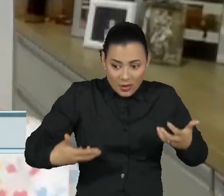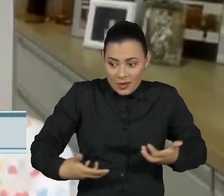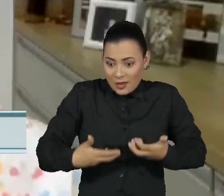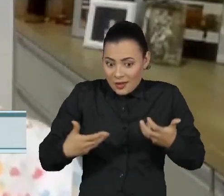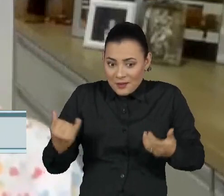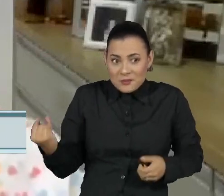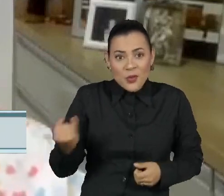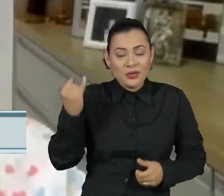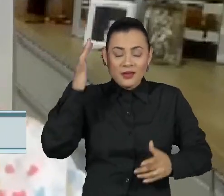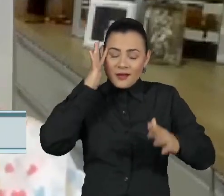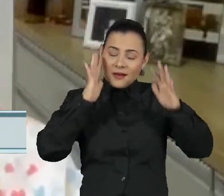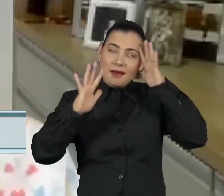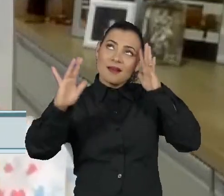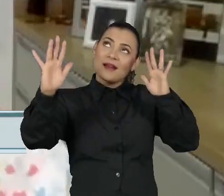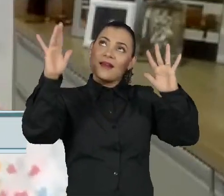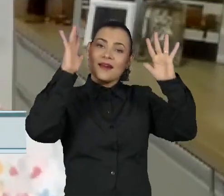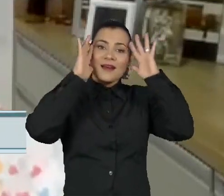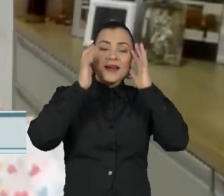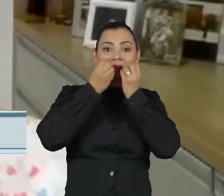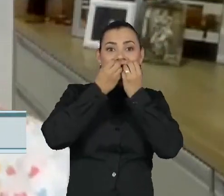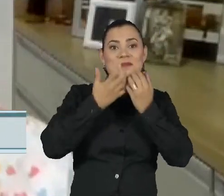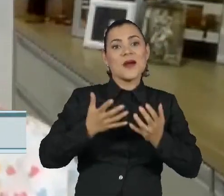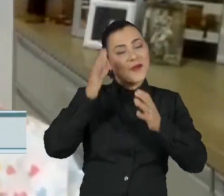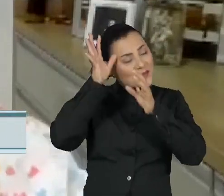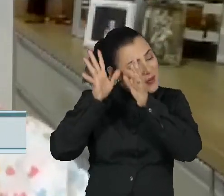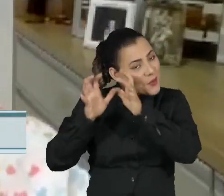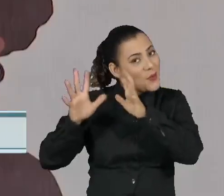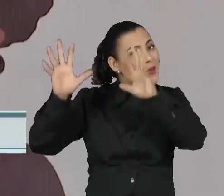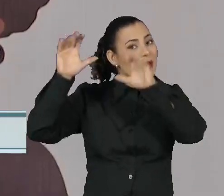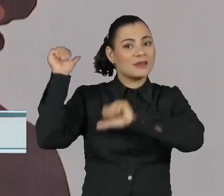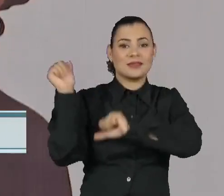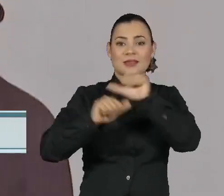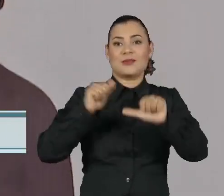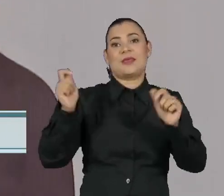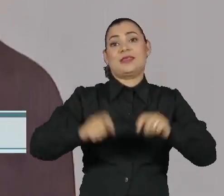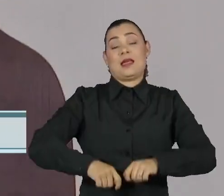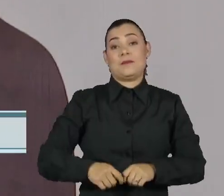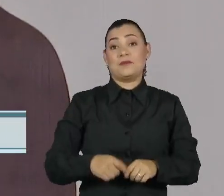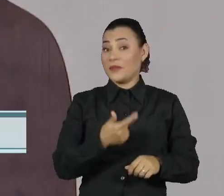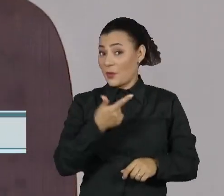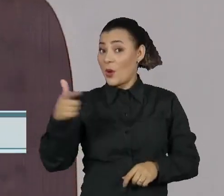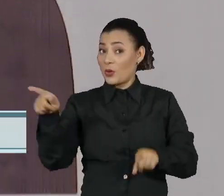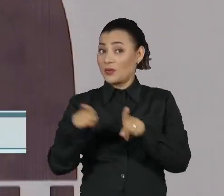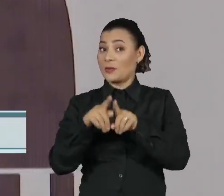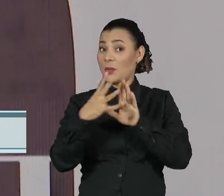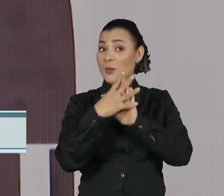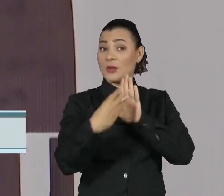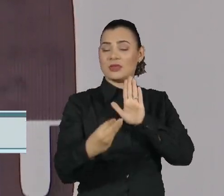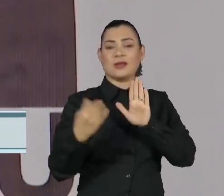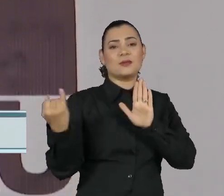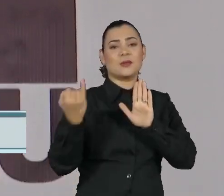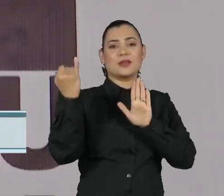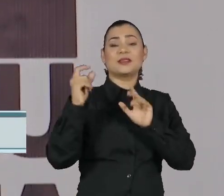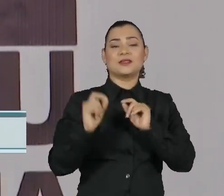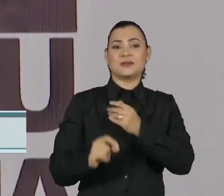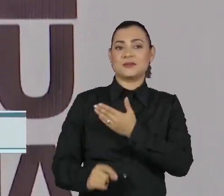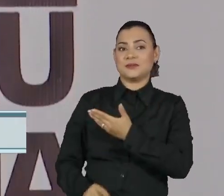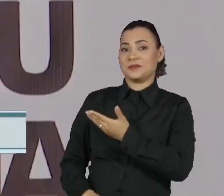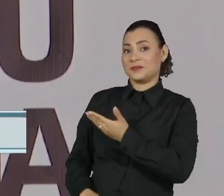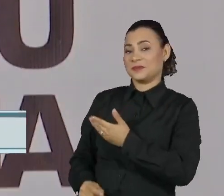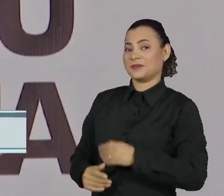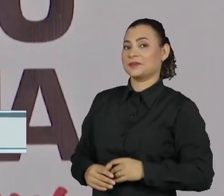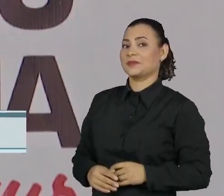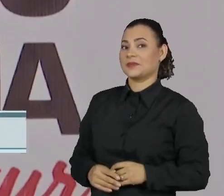da ficção e da literatura, sem dúvida ele vai sair transformado. Outro exemplo de biblioteca comunitária é a Assata